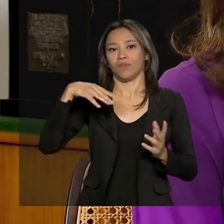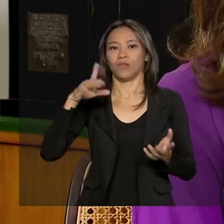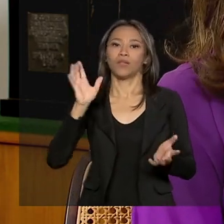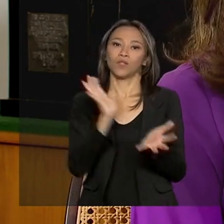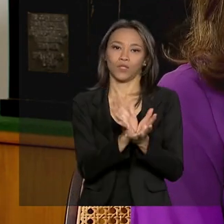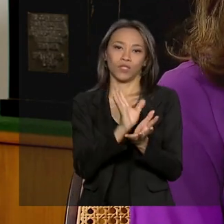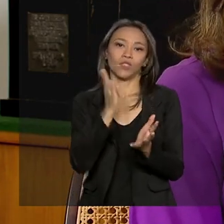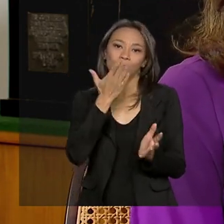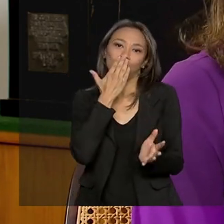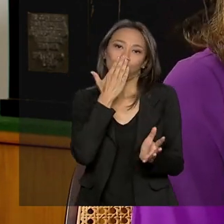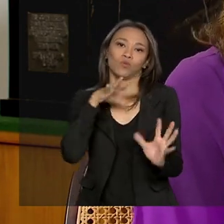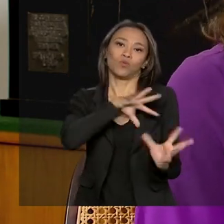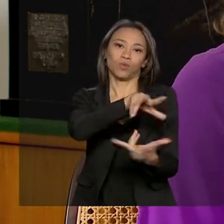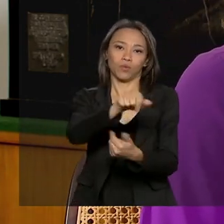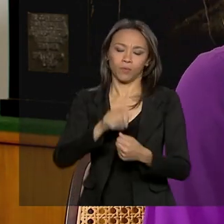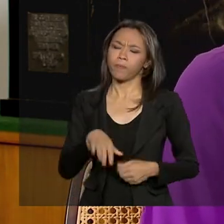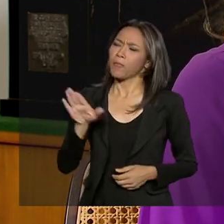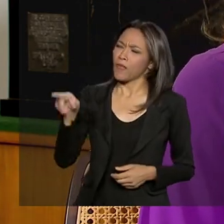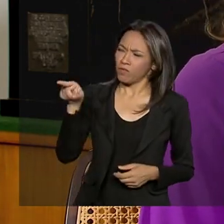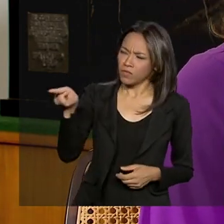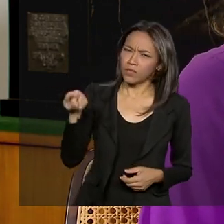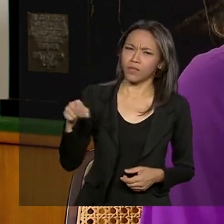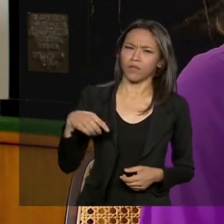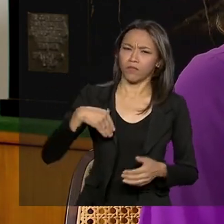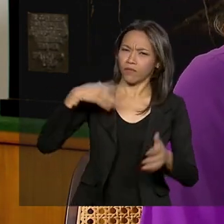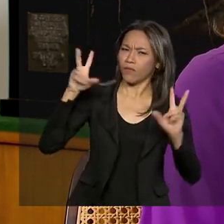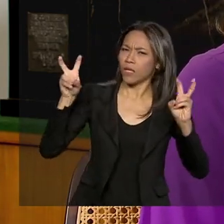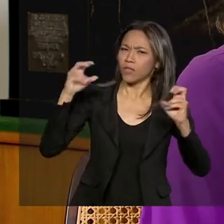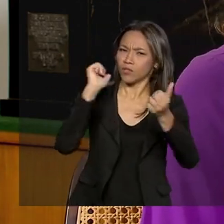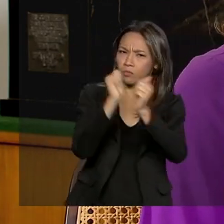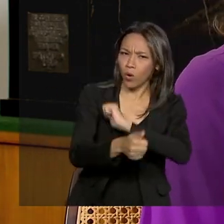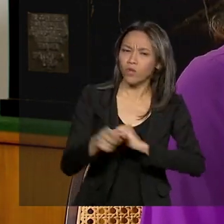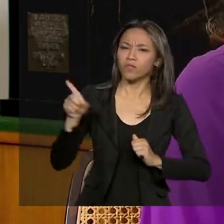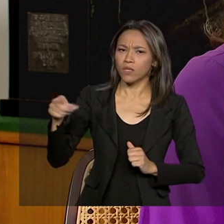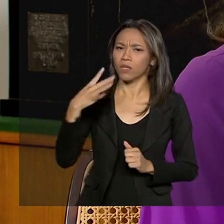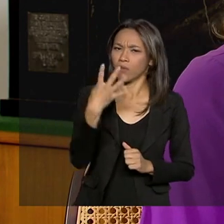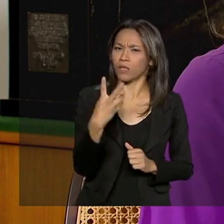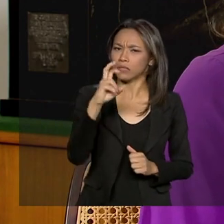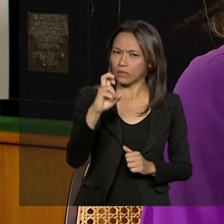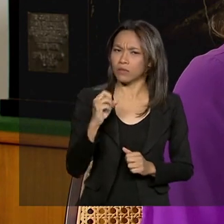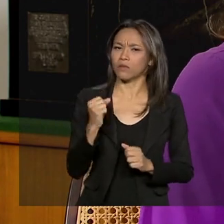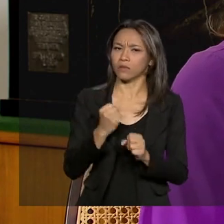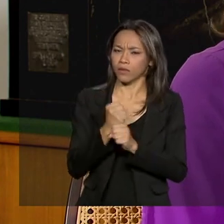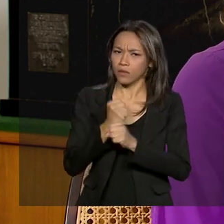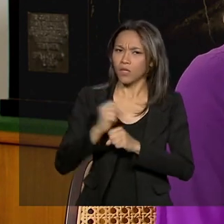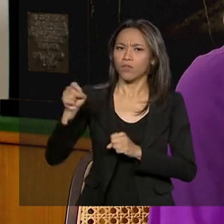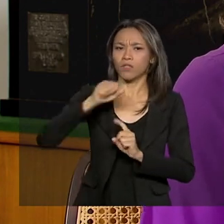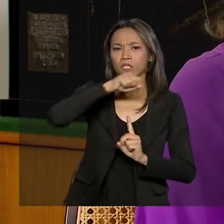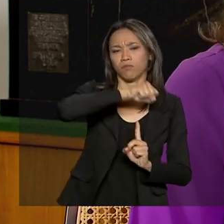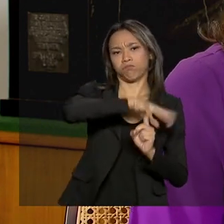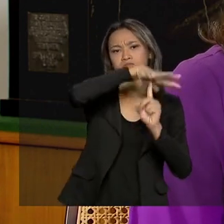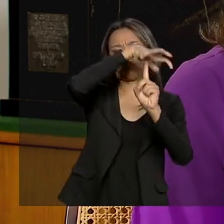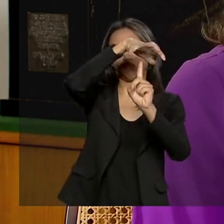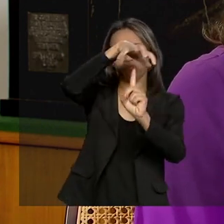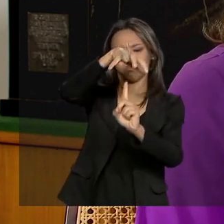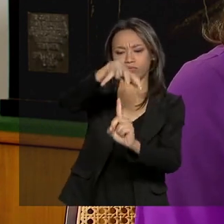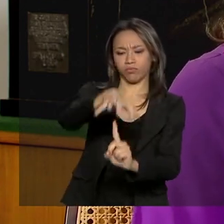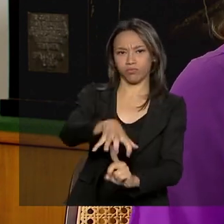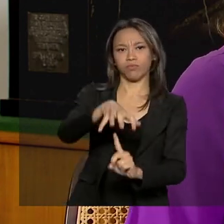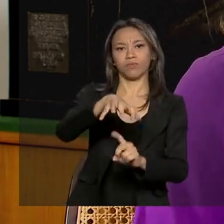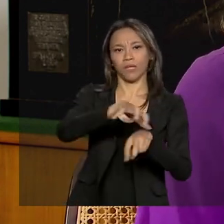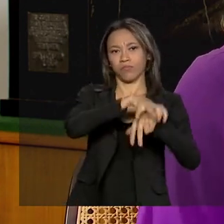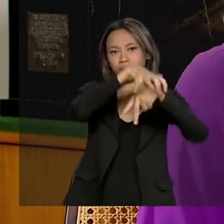de esporte, né? O senhor teve 45 anos dentro do Exército, está na reserva hoje, foi paraquedista. Vamos aproveitar para falar dessa sua